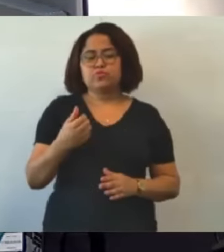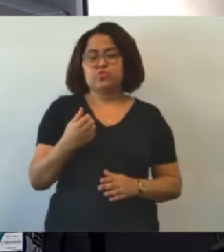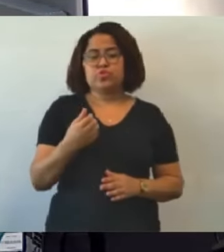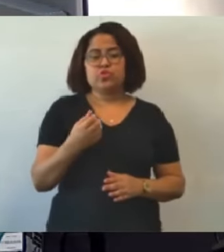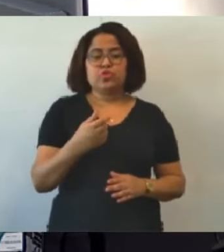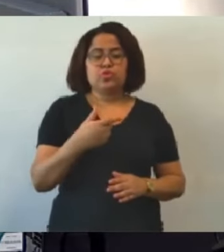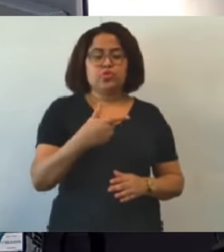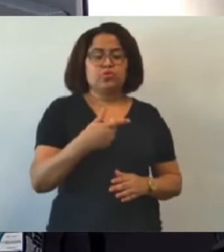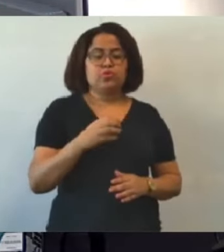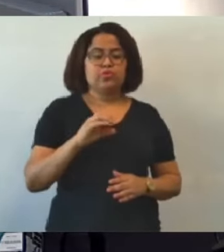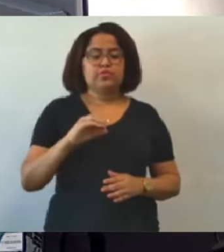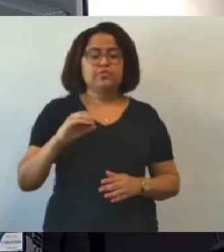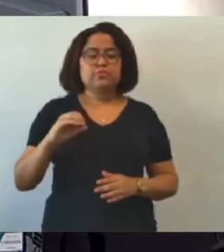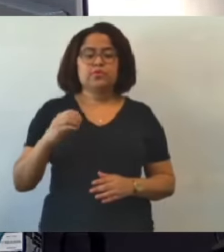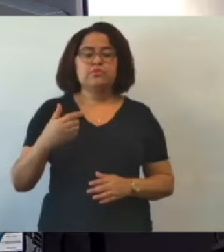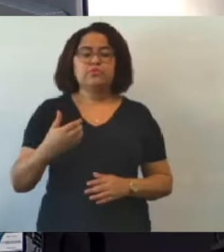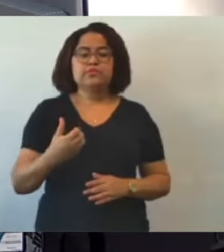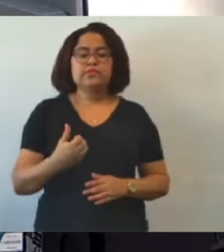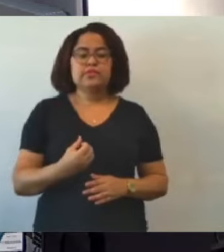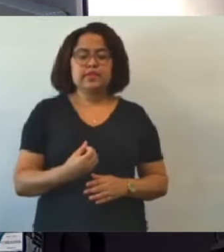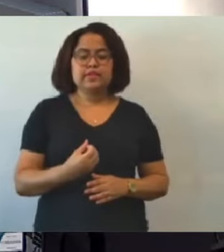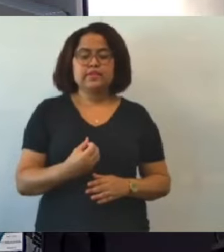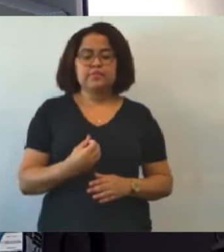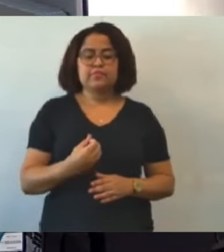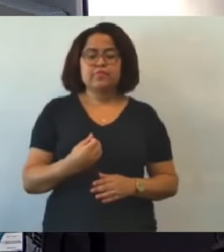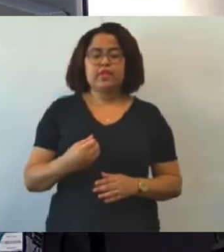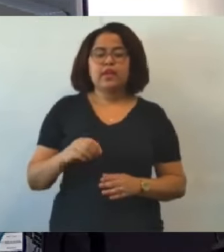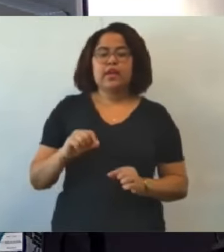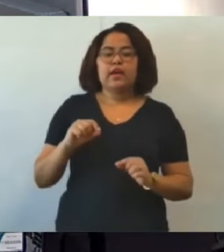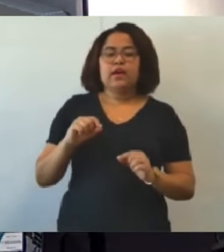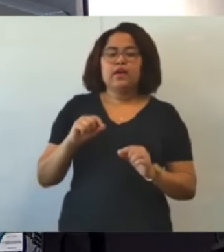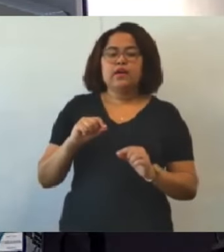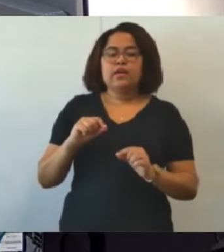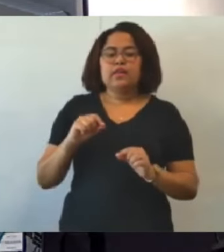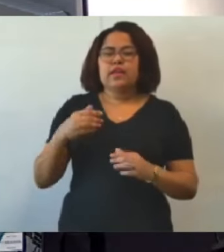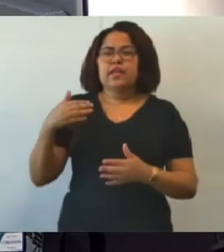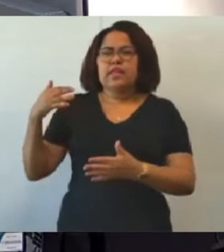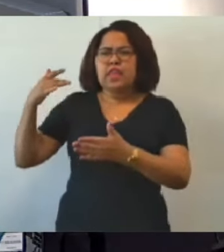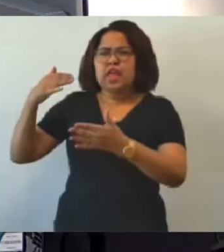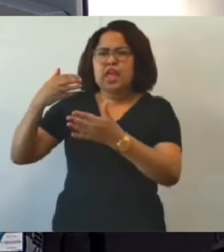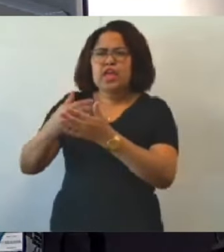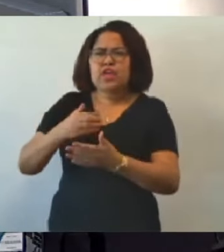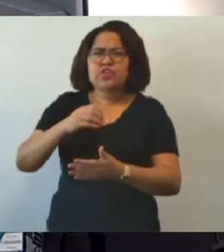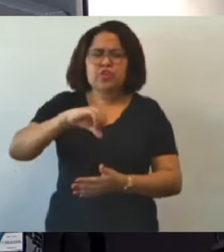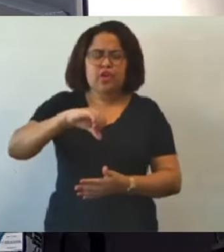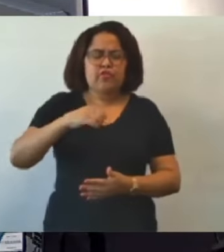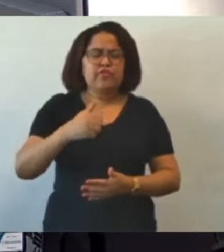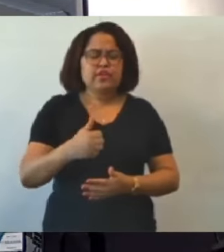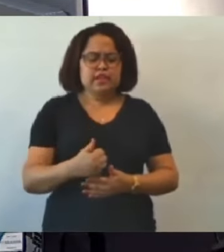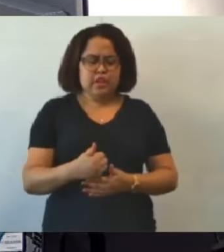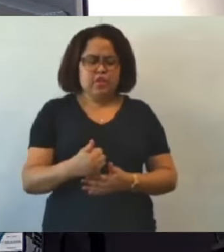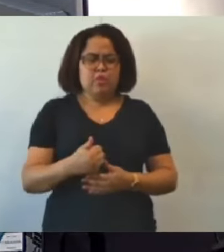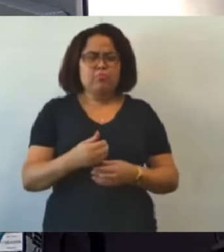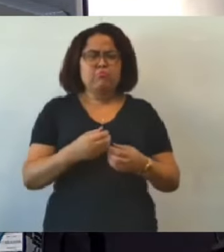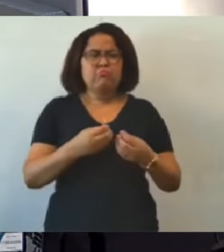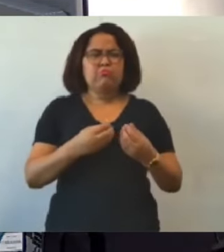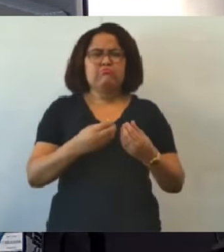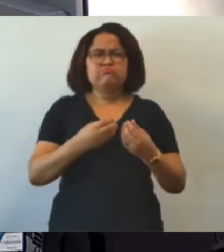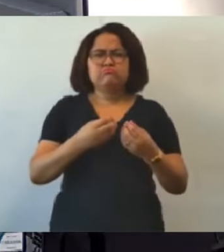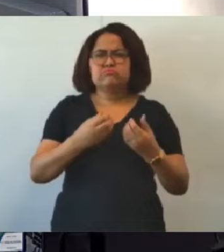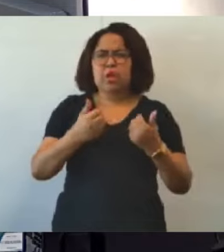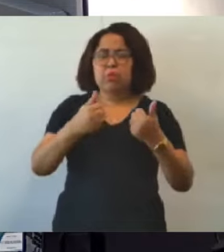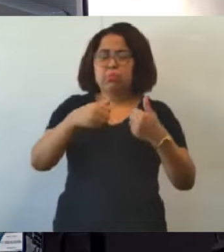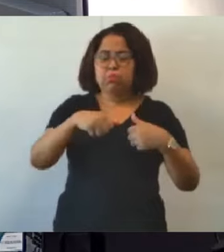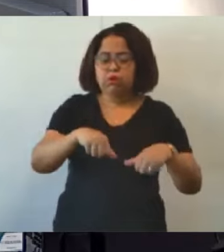um conselho tutelar por regional desde 1991. Então, gente vê que nós já estamos aí em defasagem há mais de